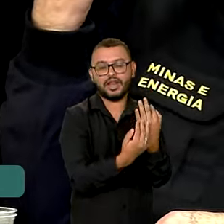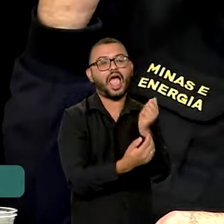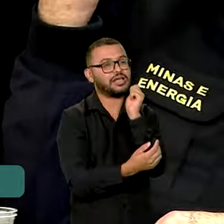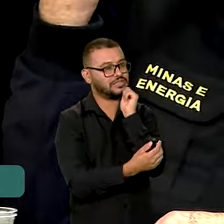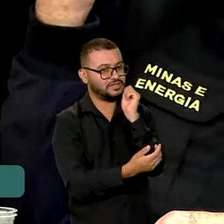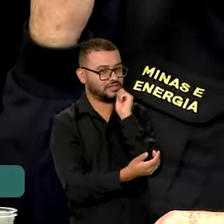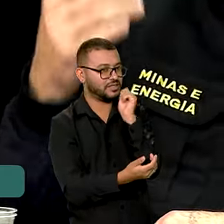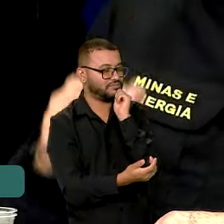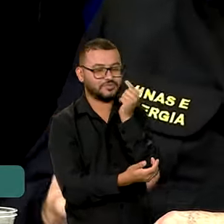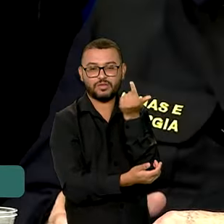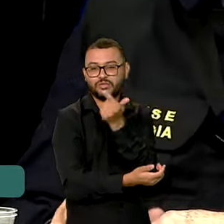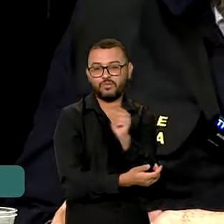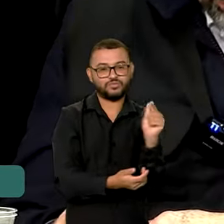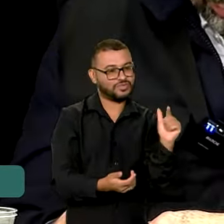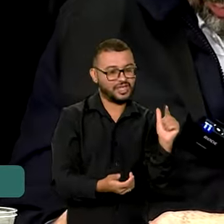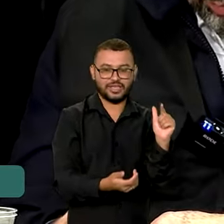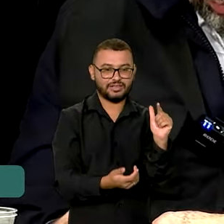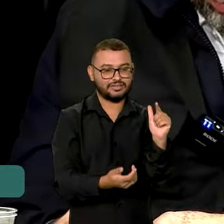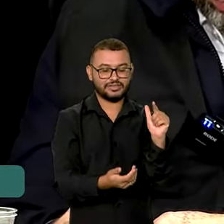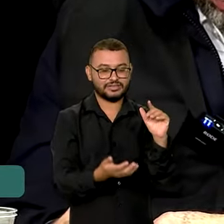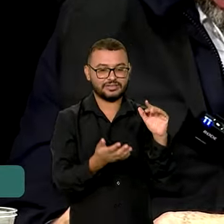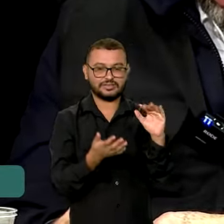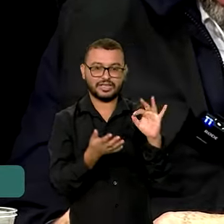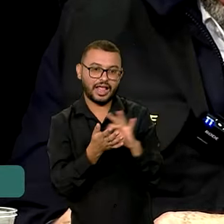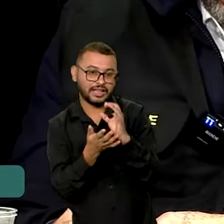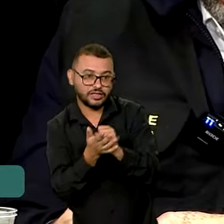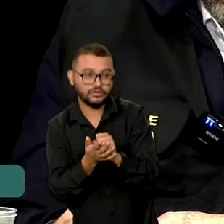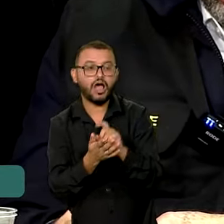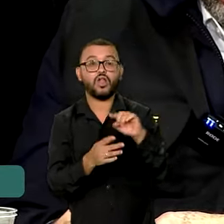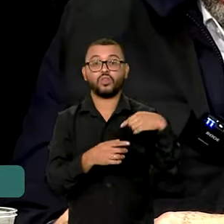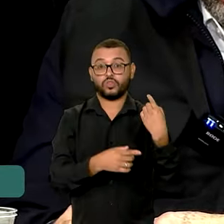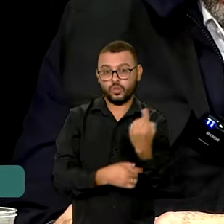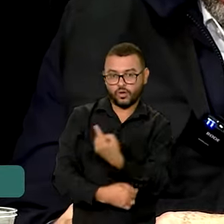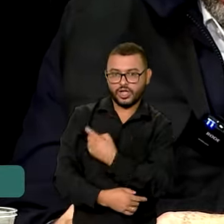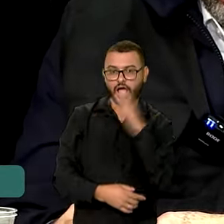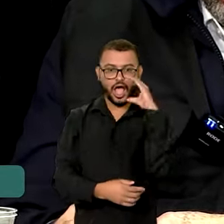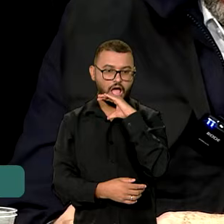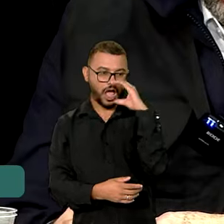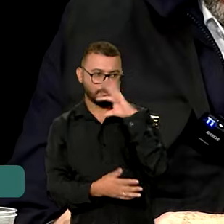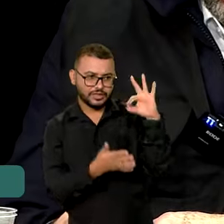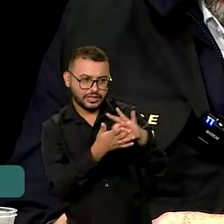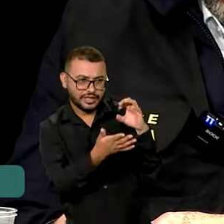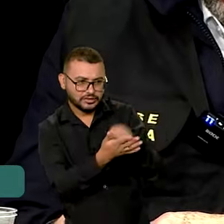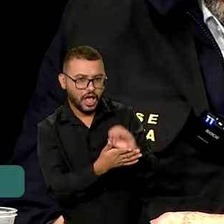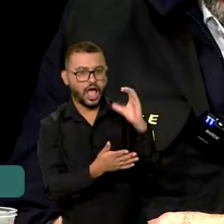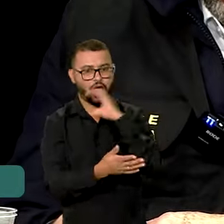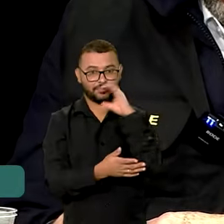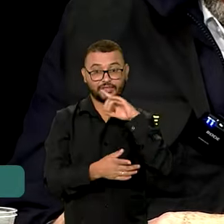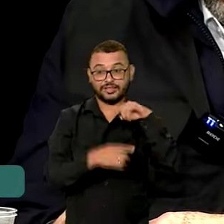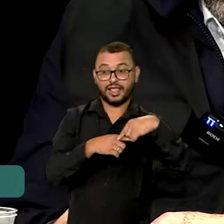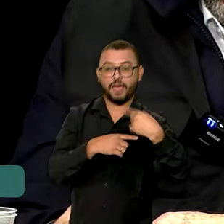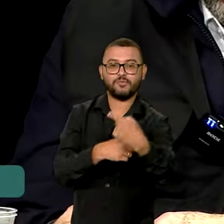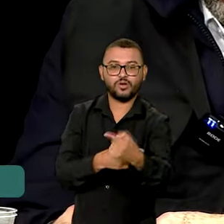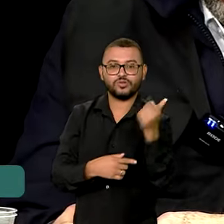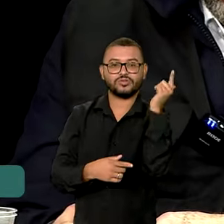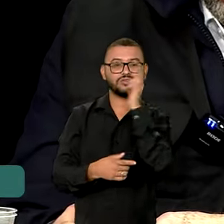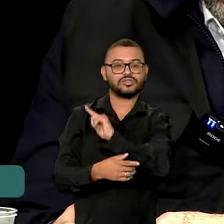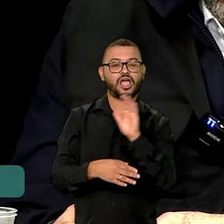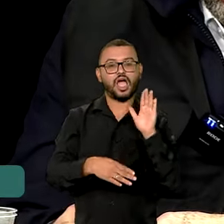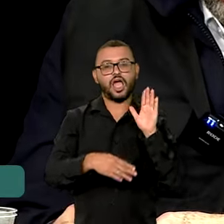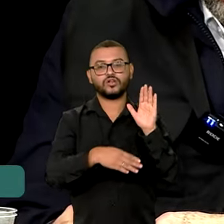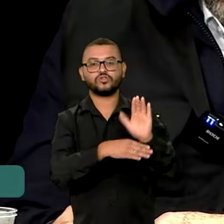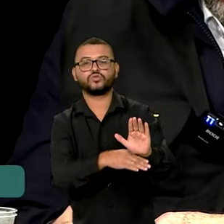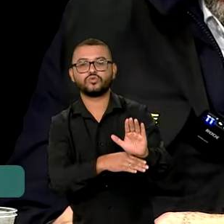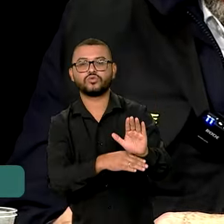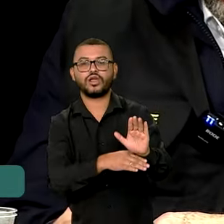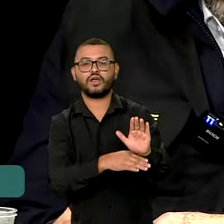não alcançadas. E a gente vai desde acelerar o cadastramento até a agilidade